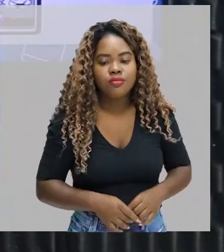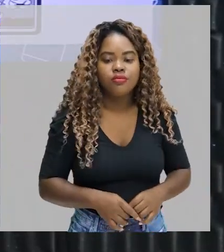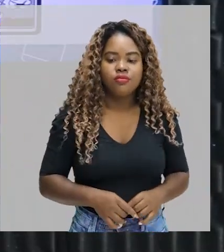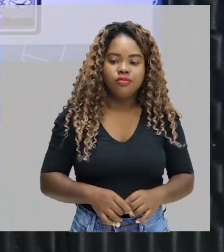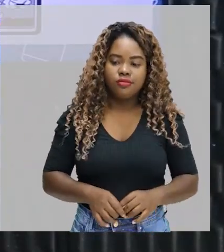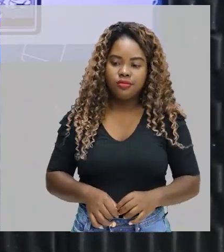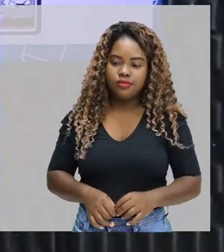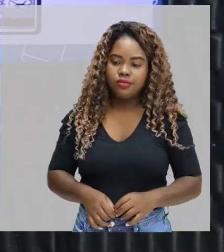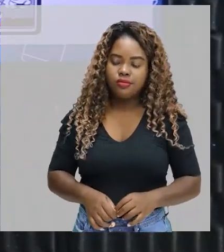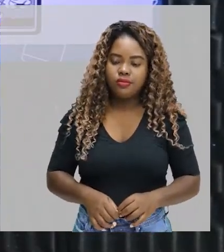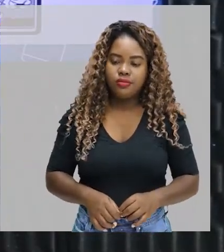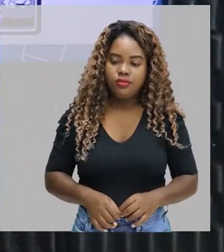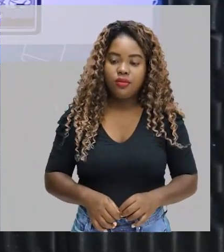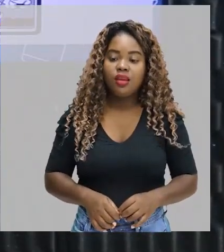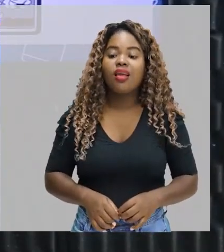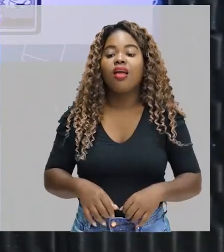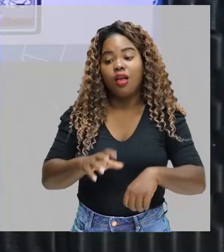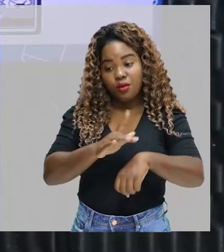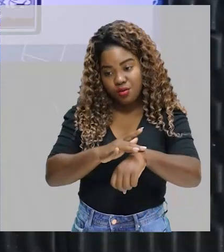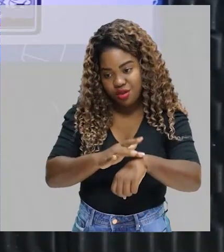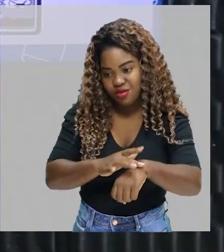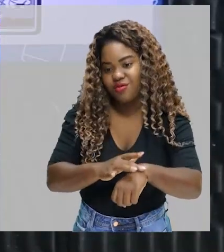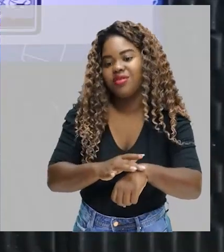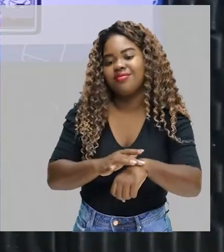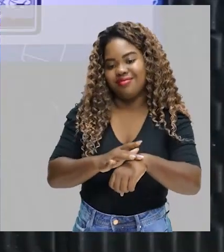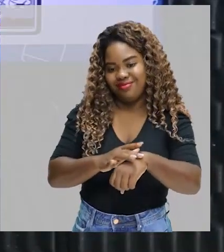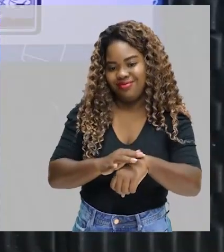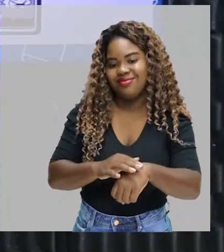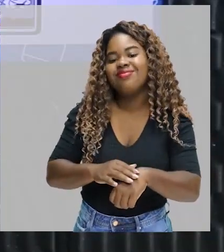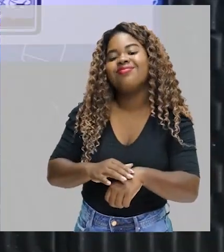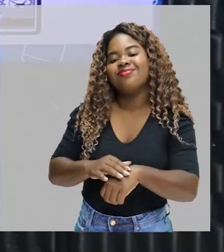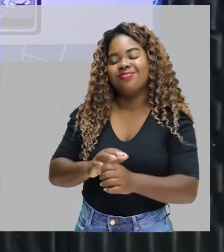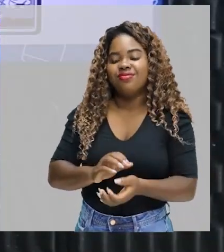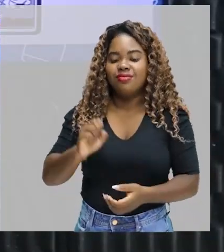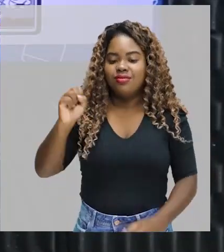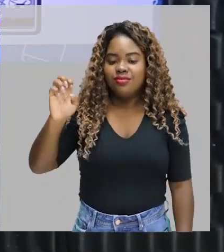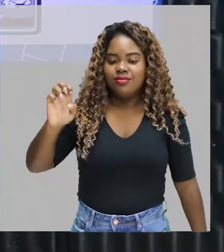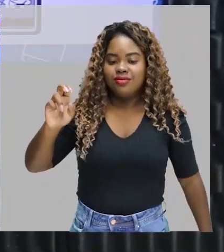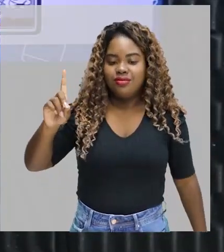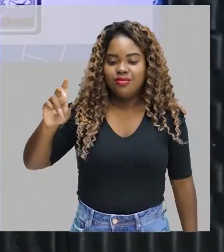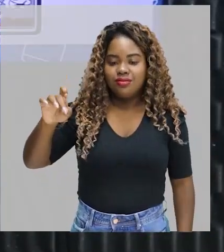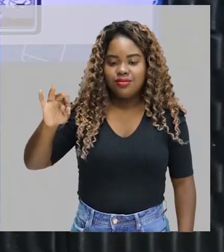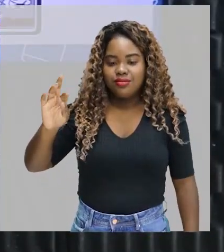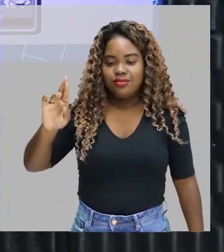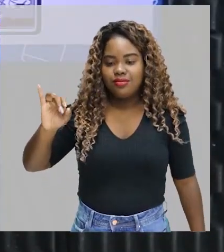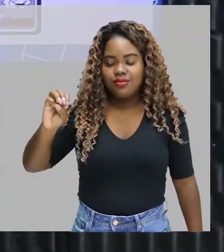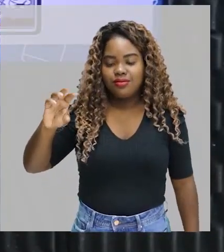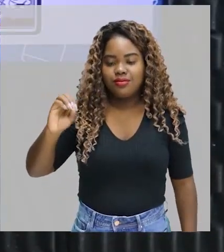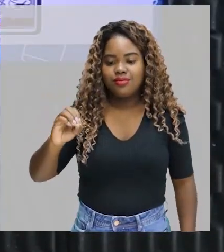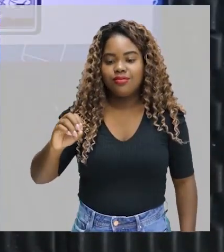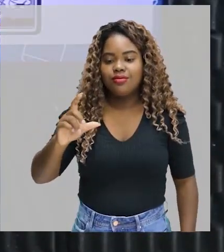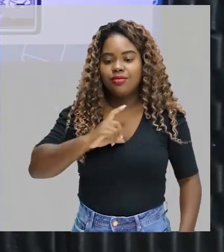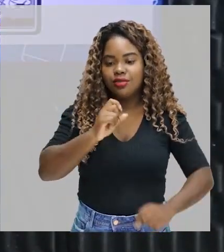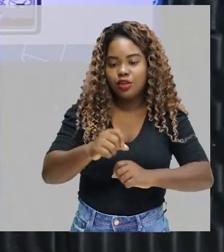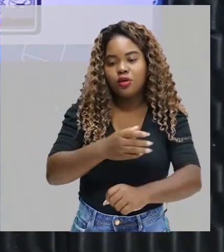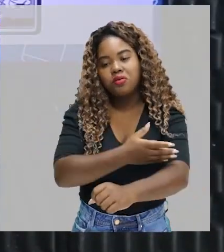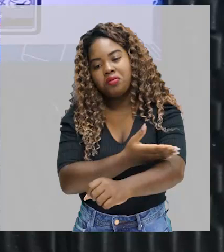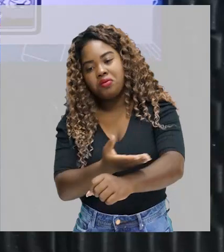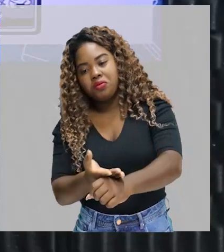considerado uma doença da vida moderna. Na verdade, trata-se de um comportamento